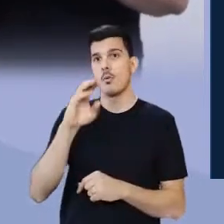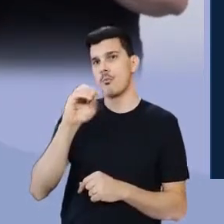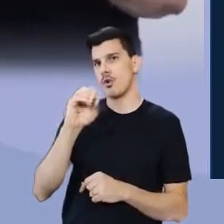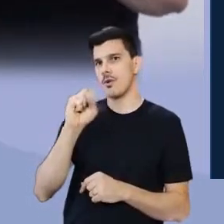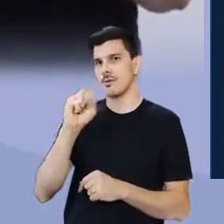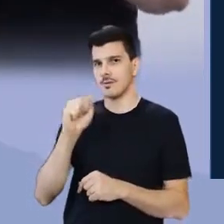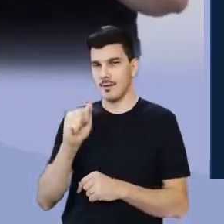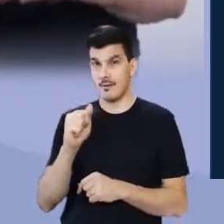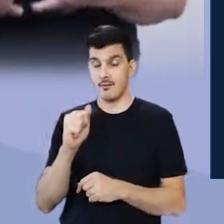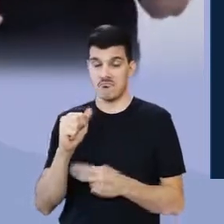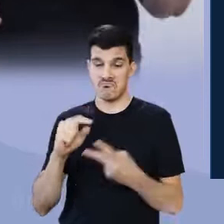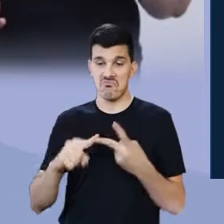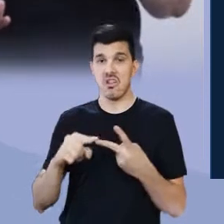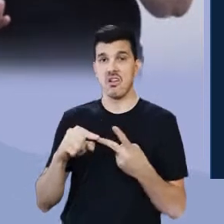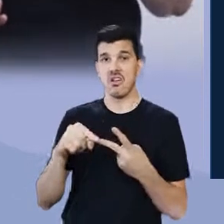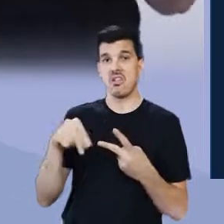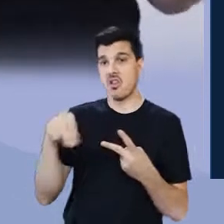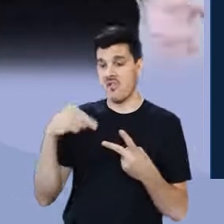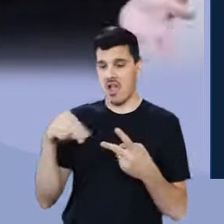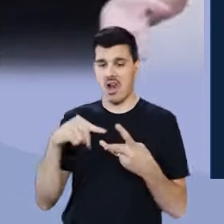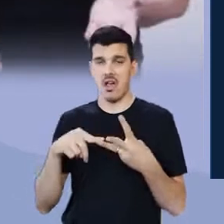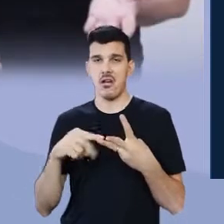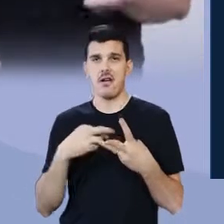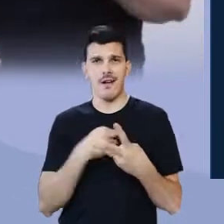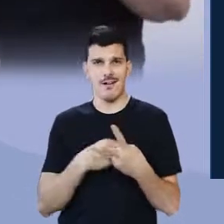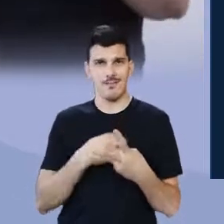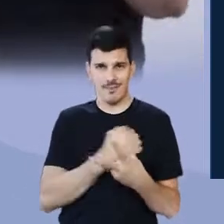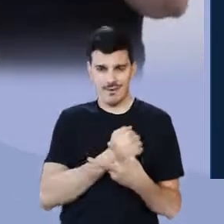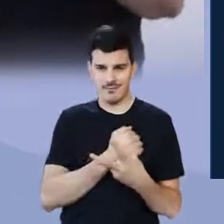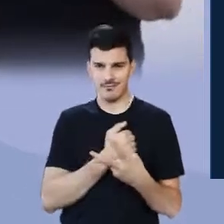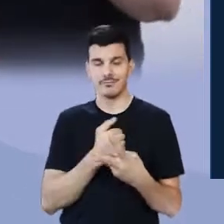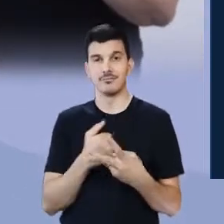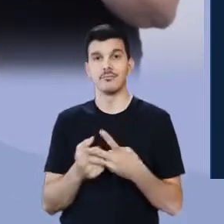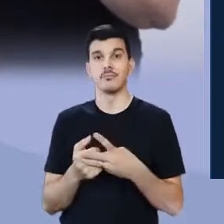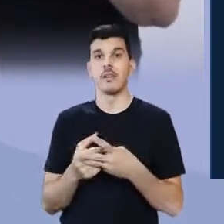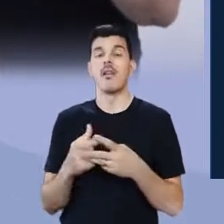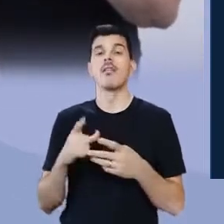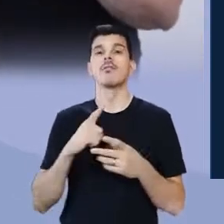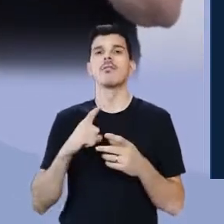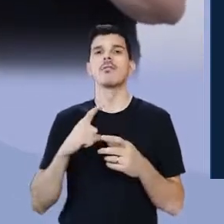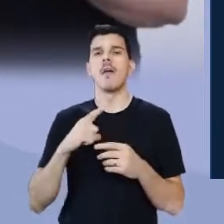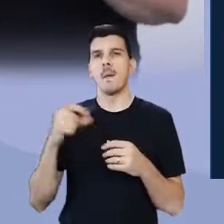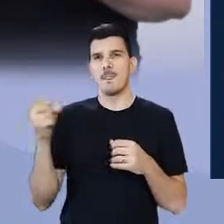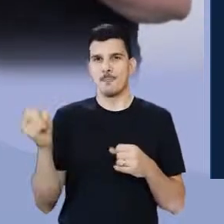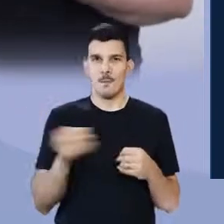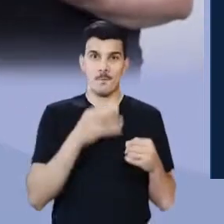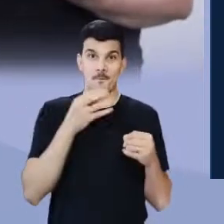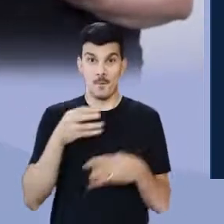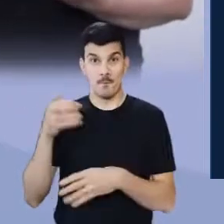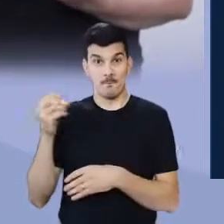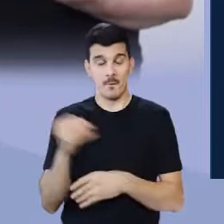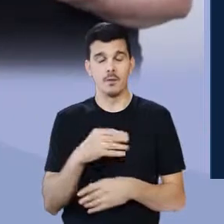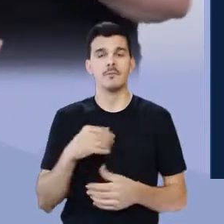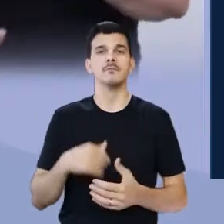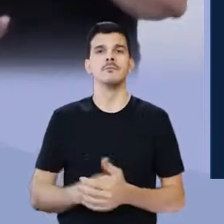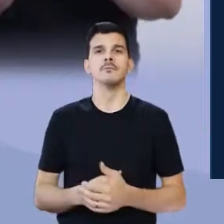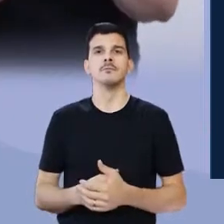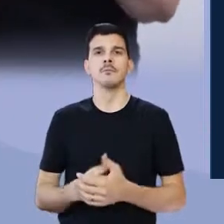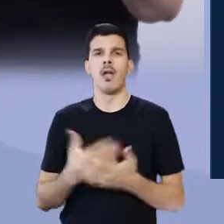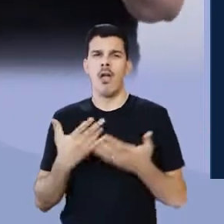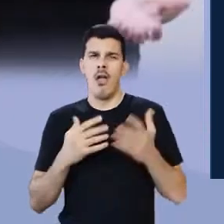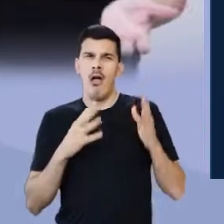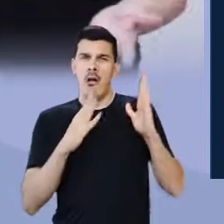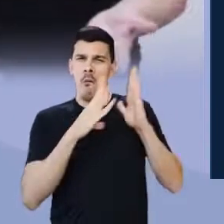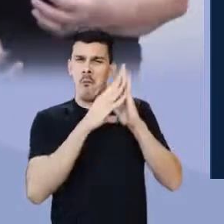contos, crônicas, novelas, romances, com muita inovação, com a